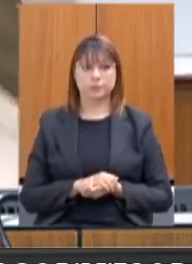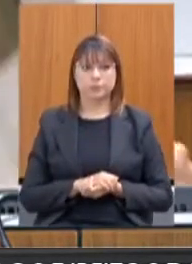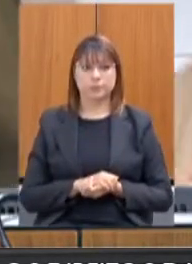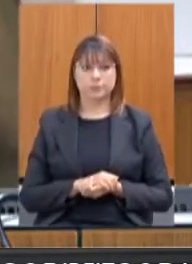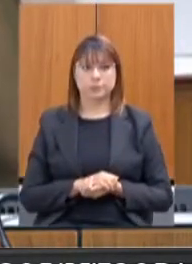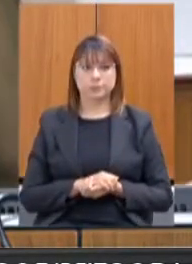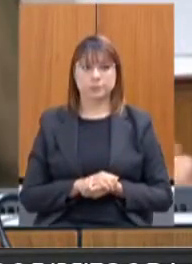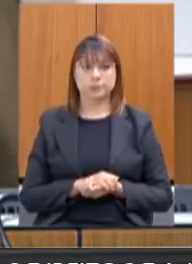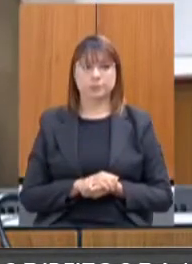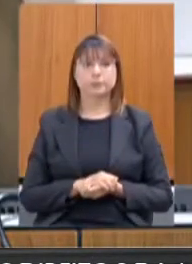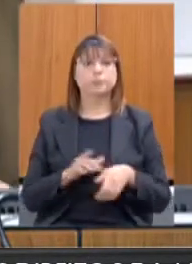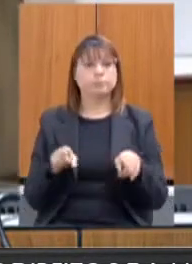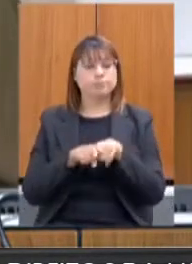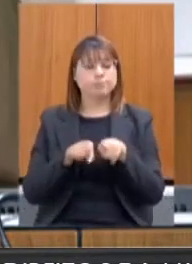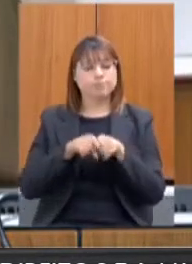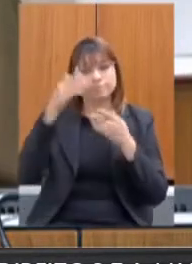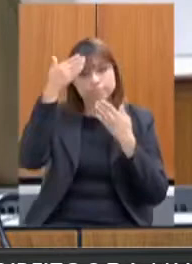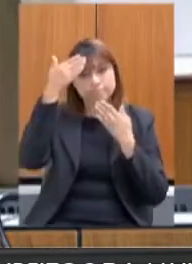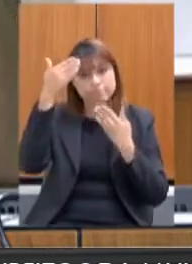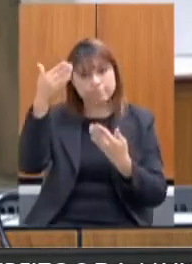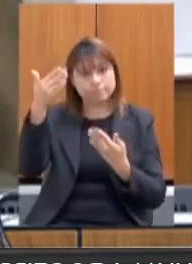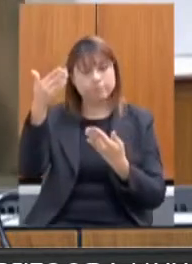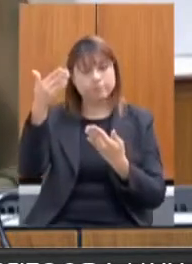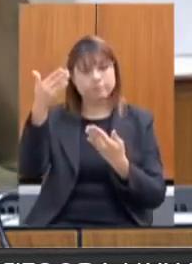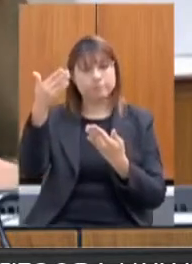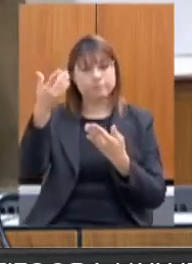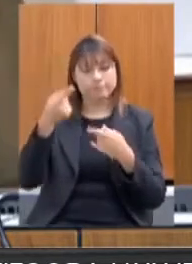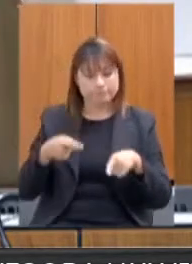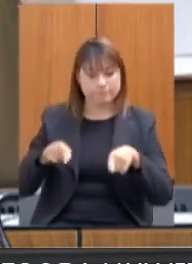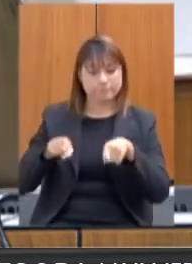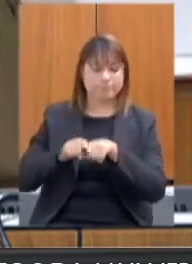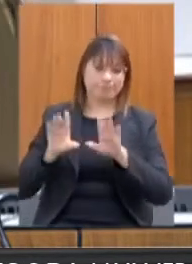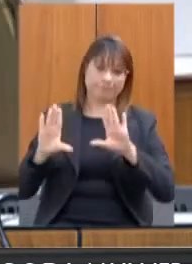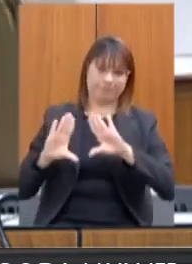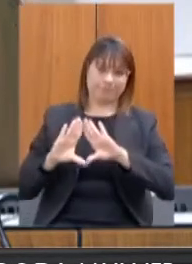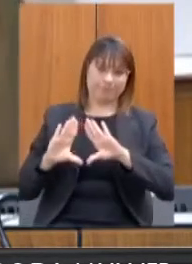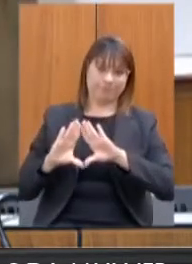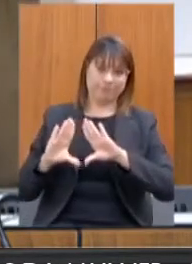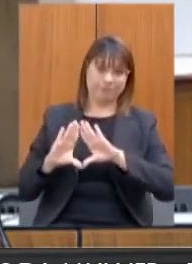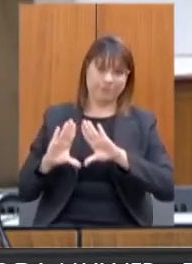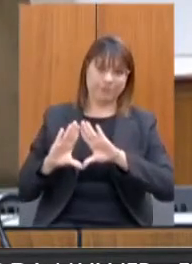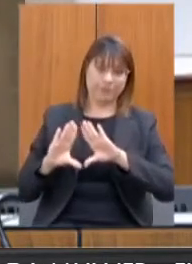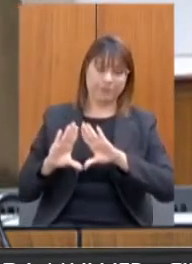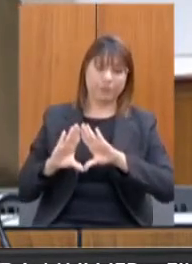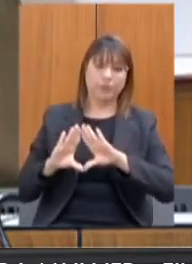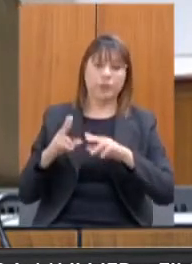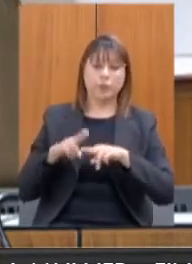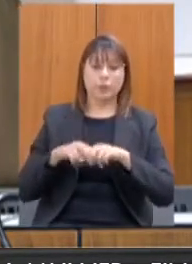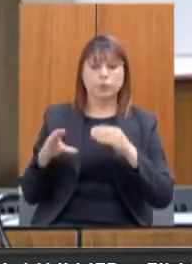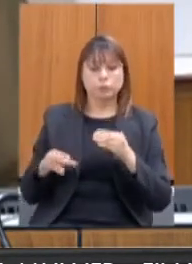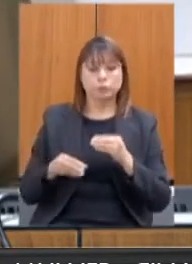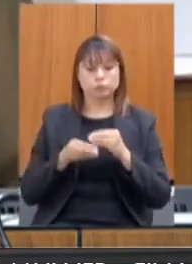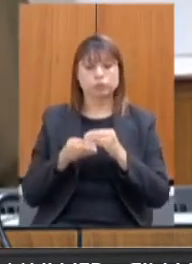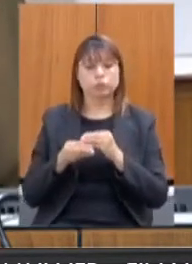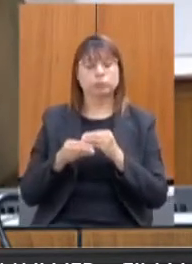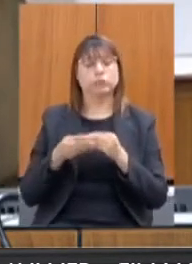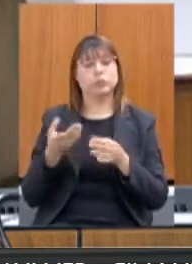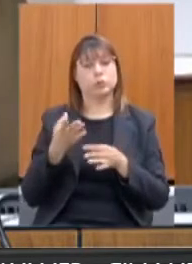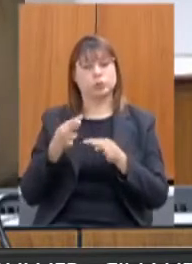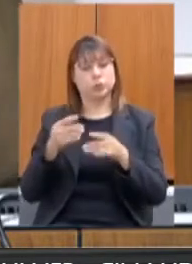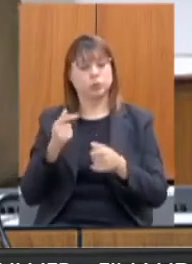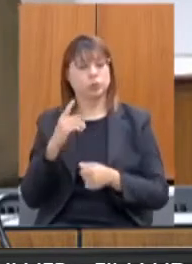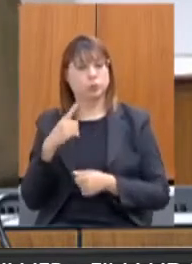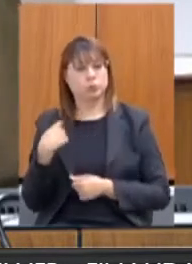Também eu queria agradecer a parceria da Assembleia Legislativa de Minas Gerais, e emenda parlamentares, que nós